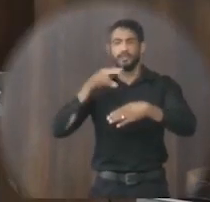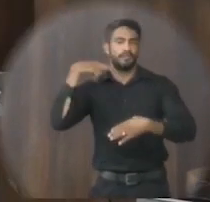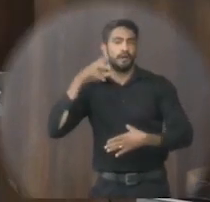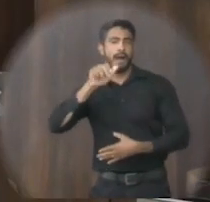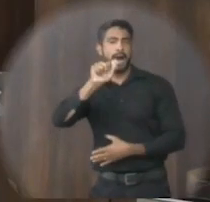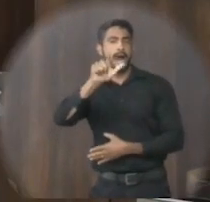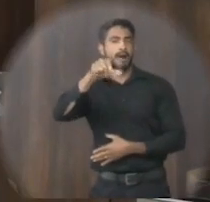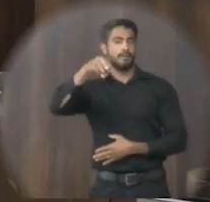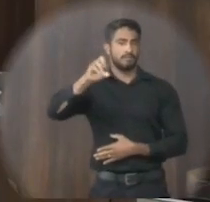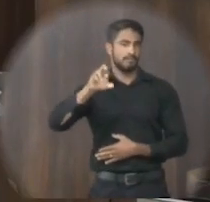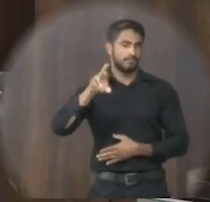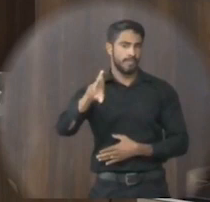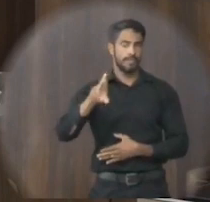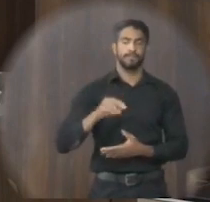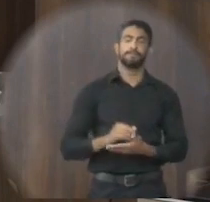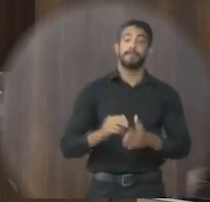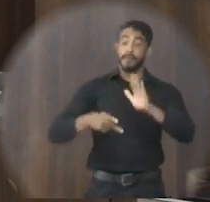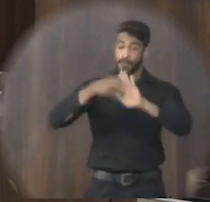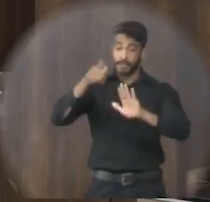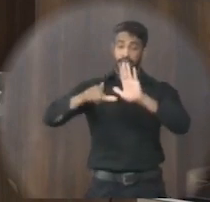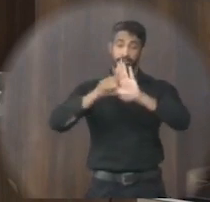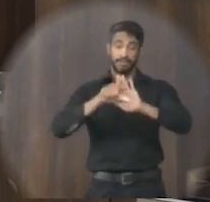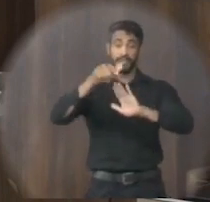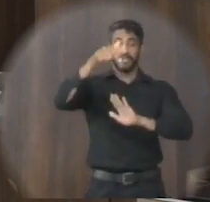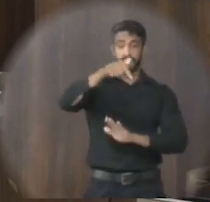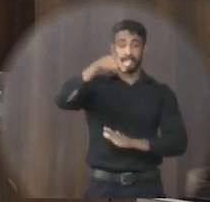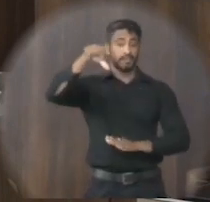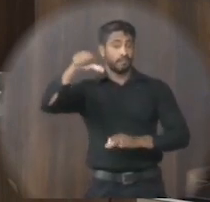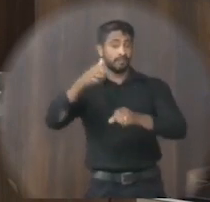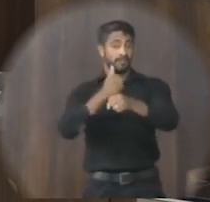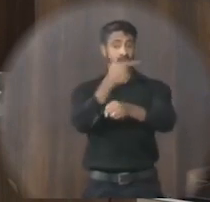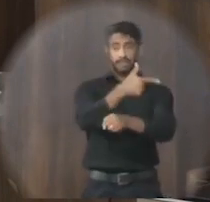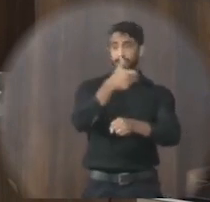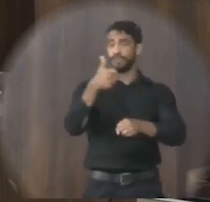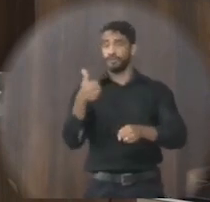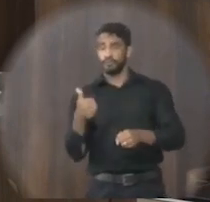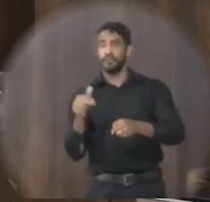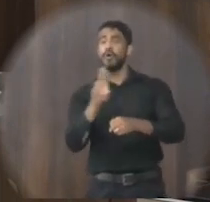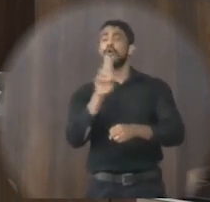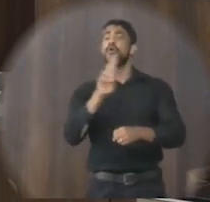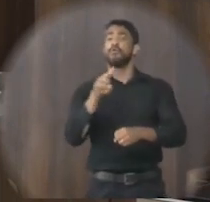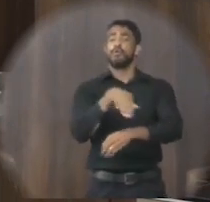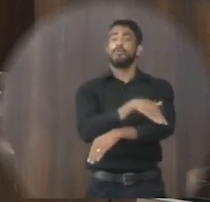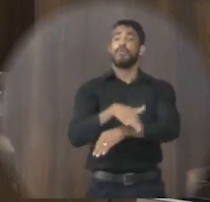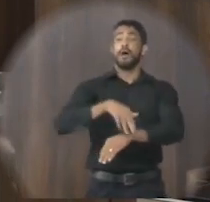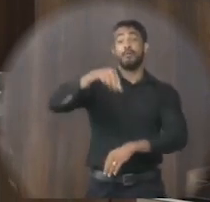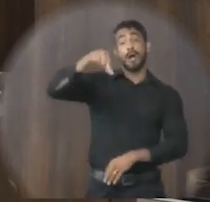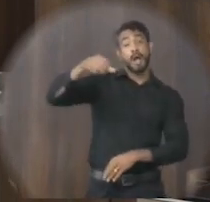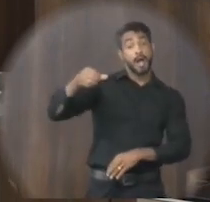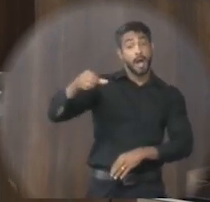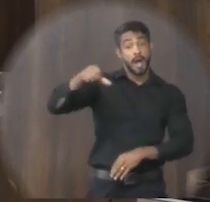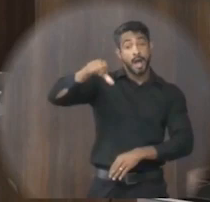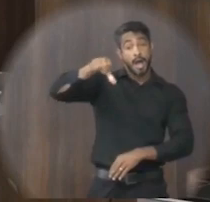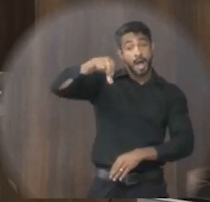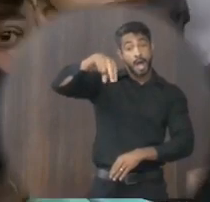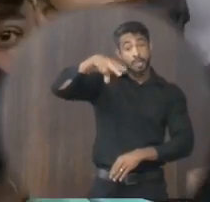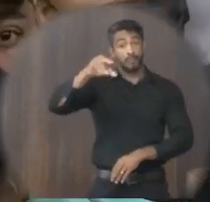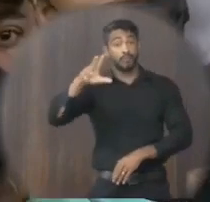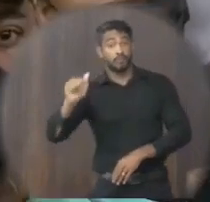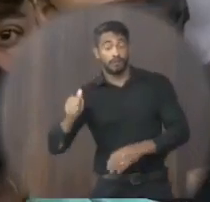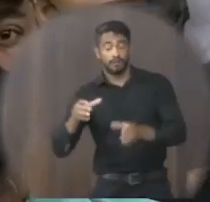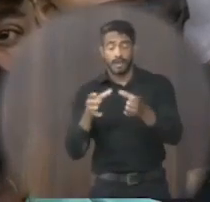Almir Dias Santos Projeto de lei 079-2021 Da denominação a Rua Nova Na comunidade